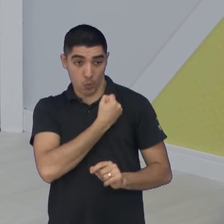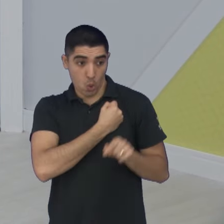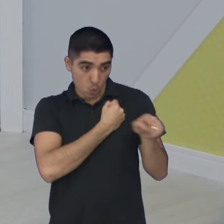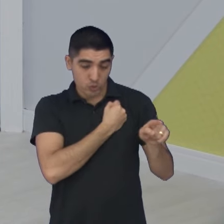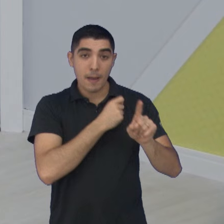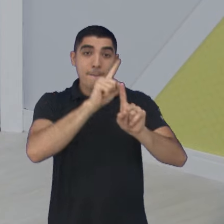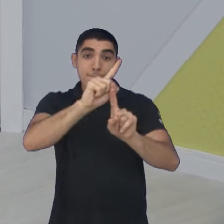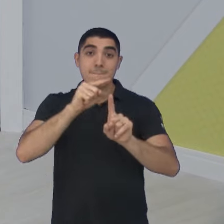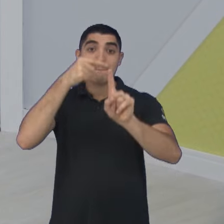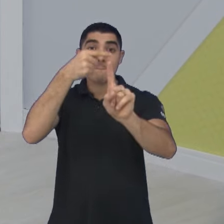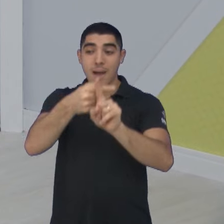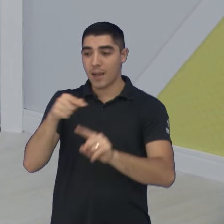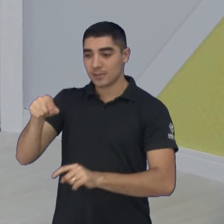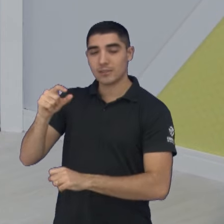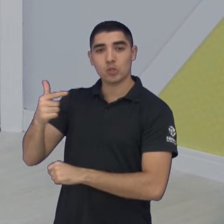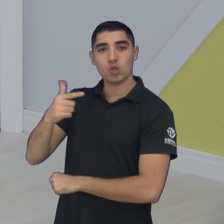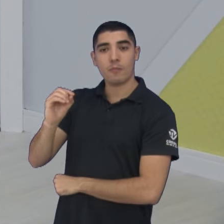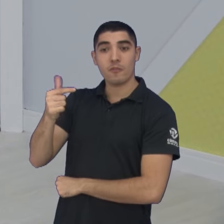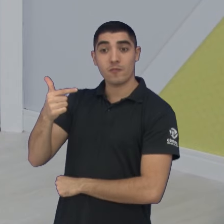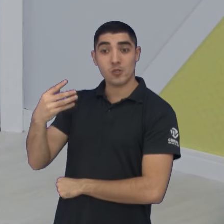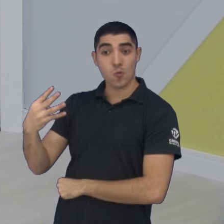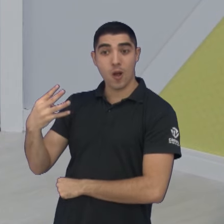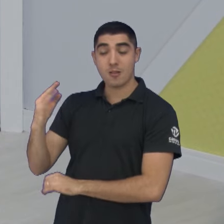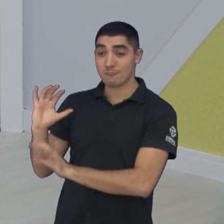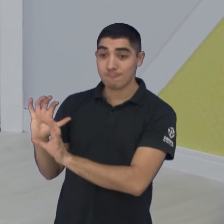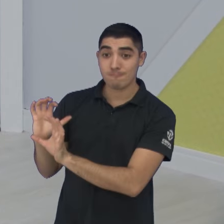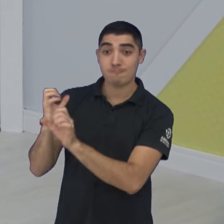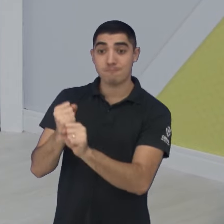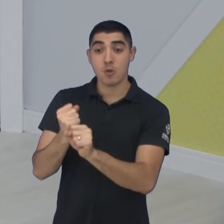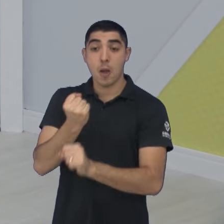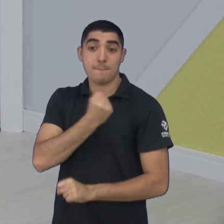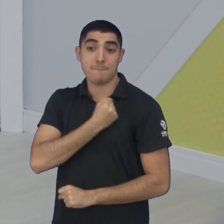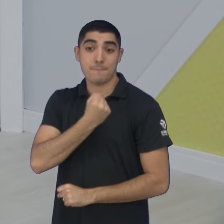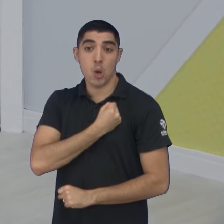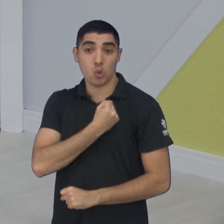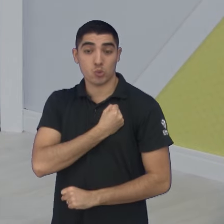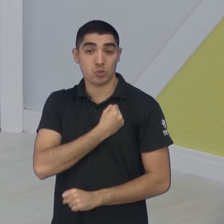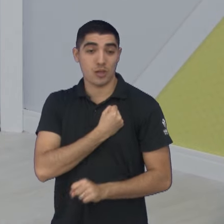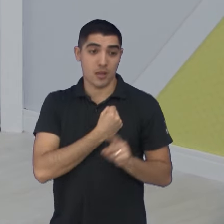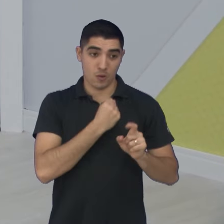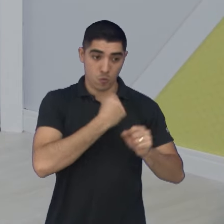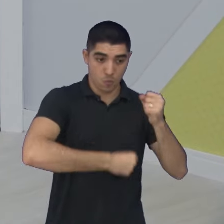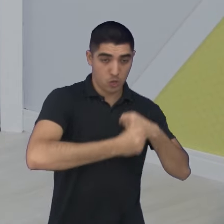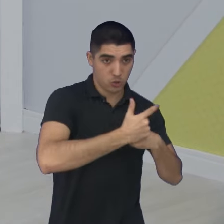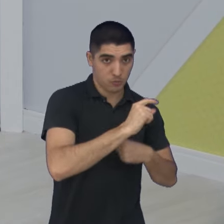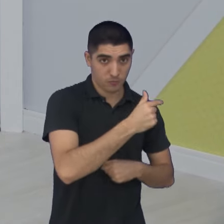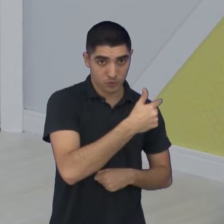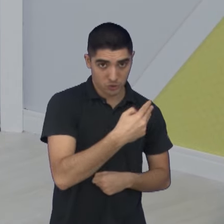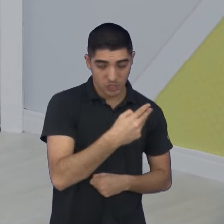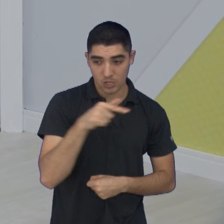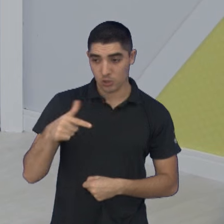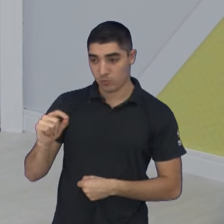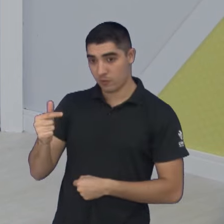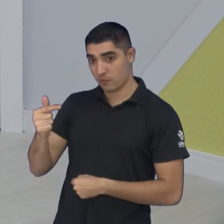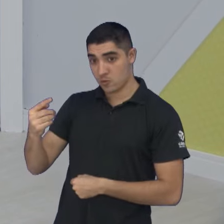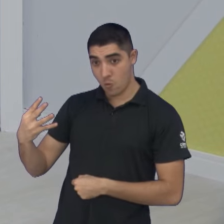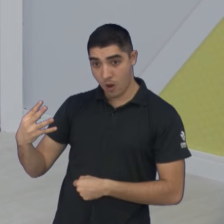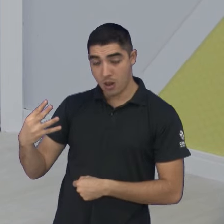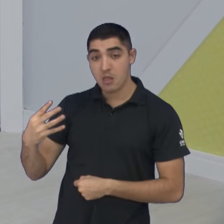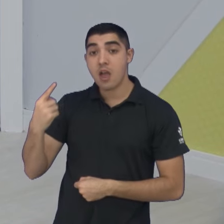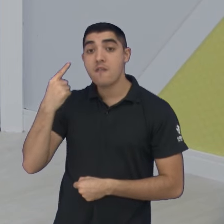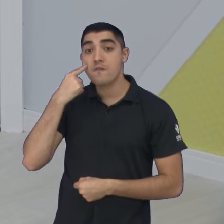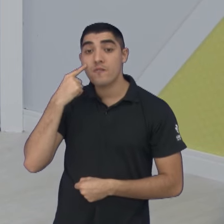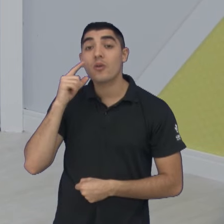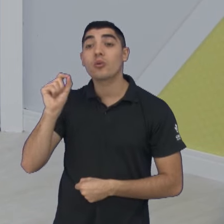aqui do ano de 2024. Vai somar na soma dos dois anos, 2023 2024, vai ver quem é